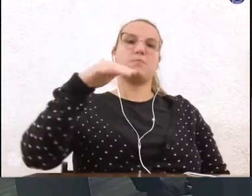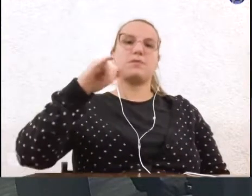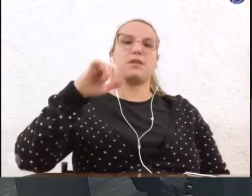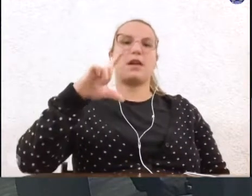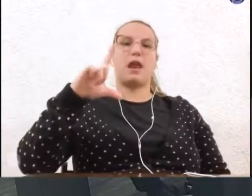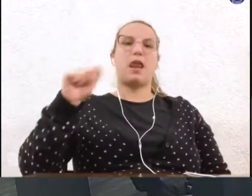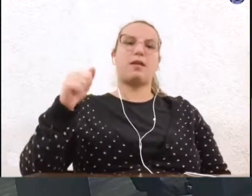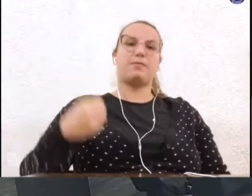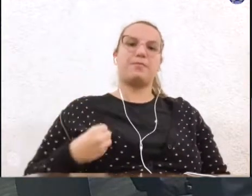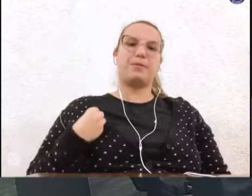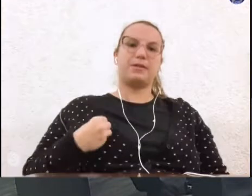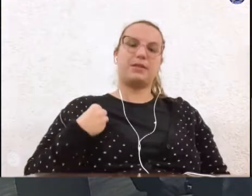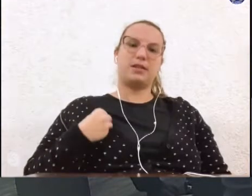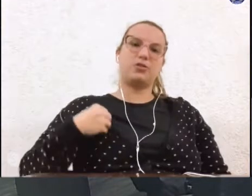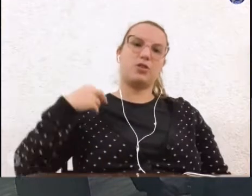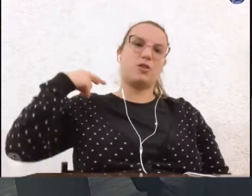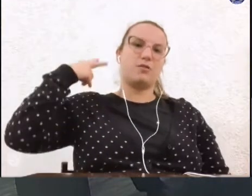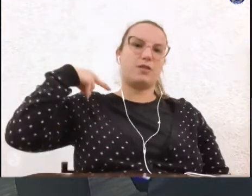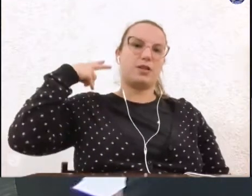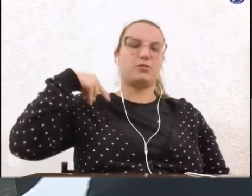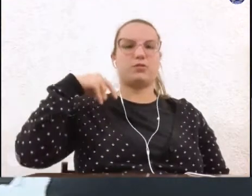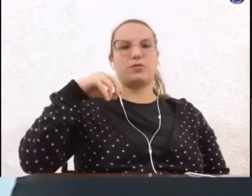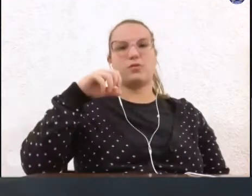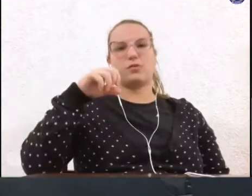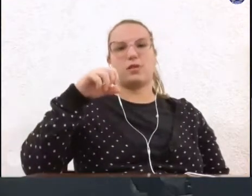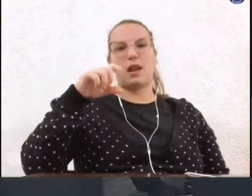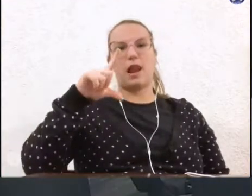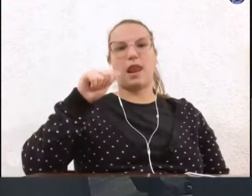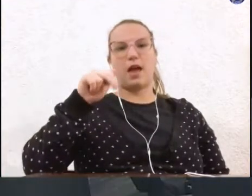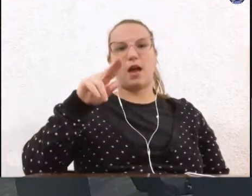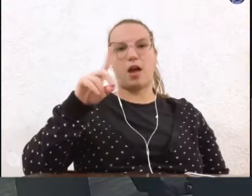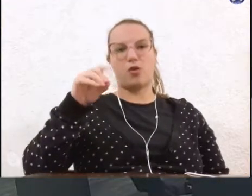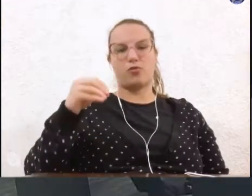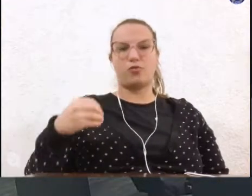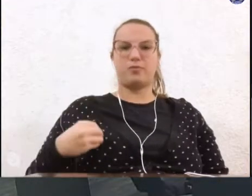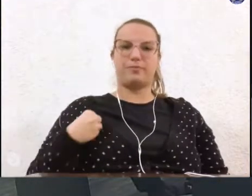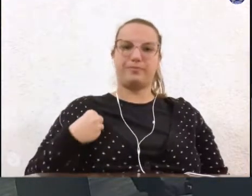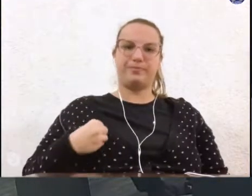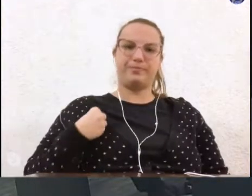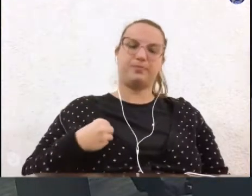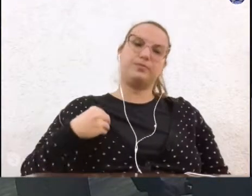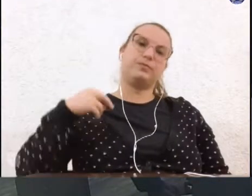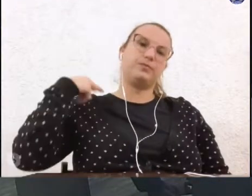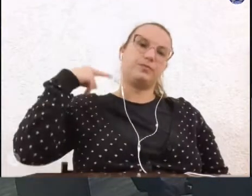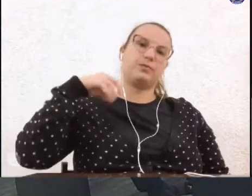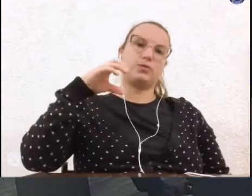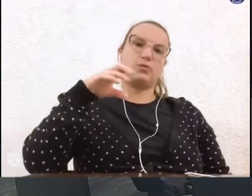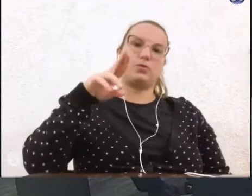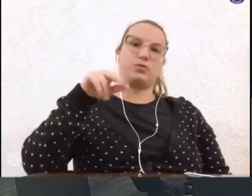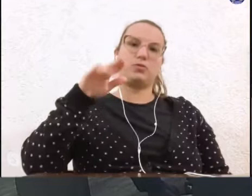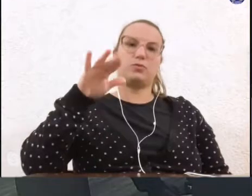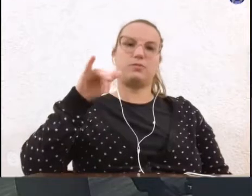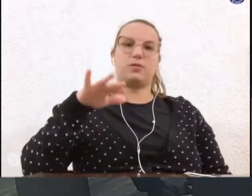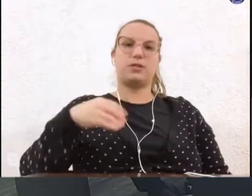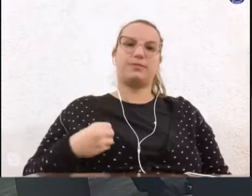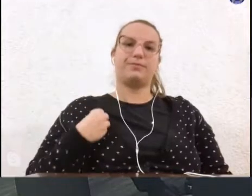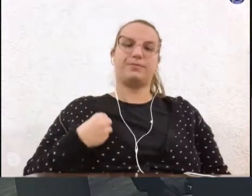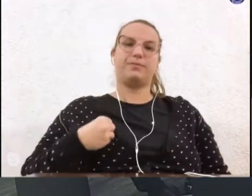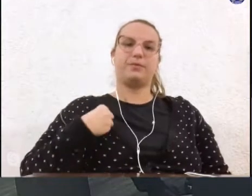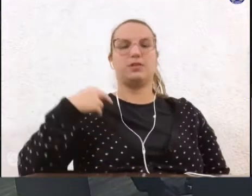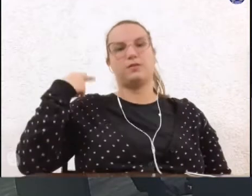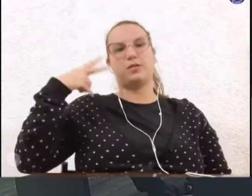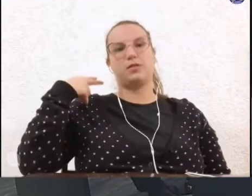Vereador Sargento Laudo. Presente. Vereador Paulo Renato. Presente. Vereador Curumim. Presente. Vereadora Rosiel.